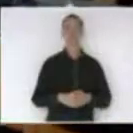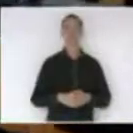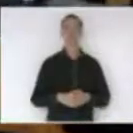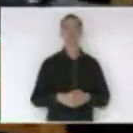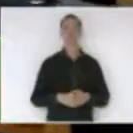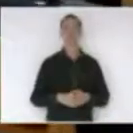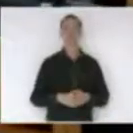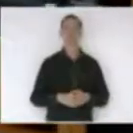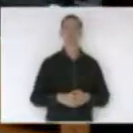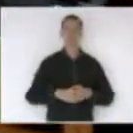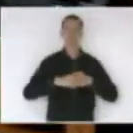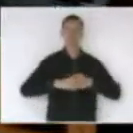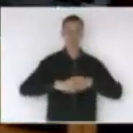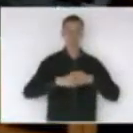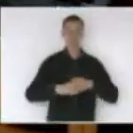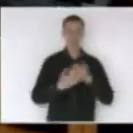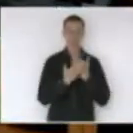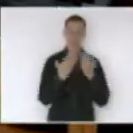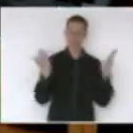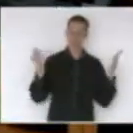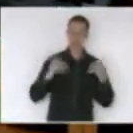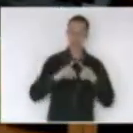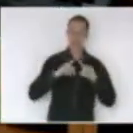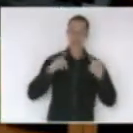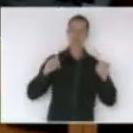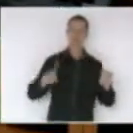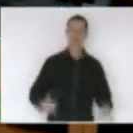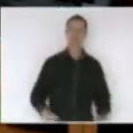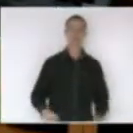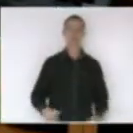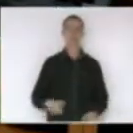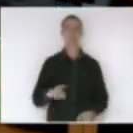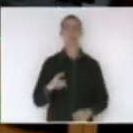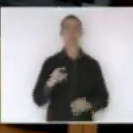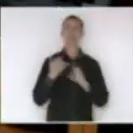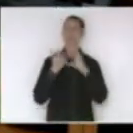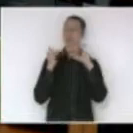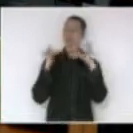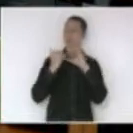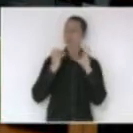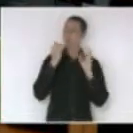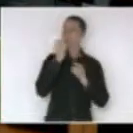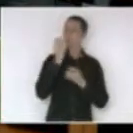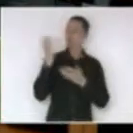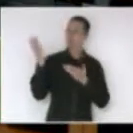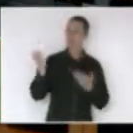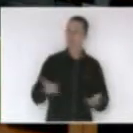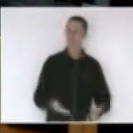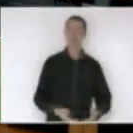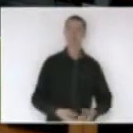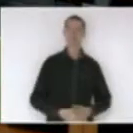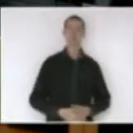e aos servidores da nossa Selesc, sejam bem-vindos.